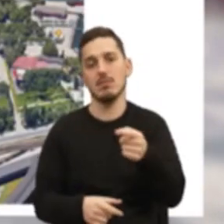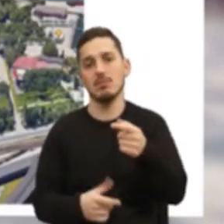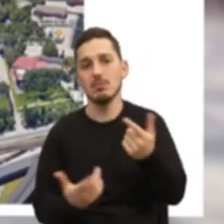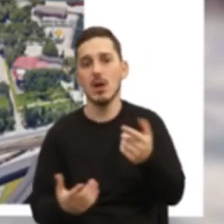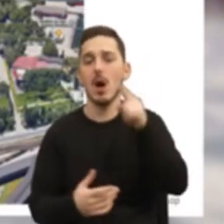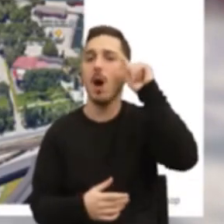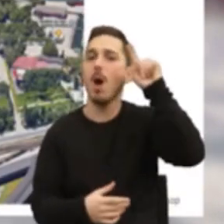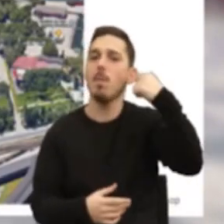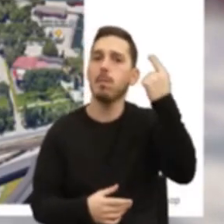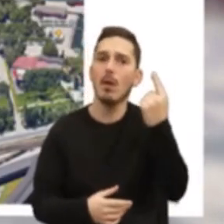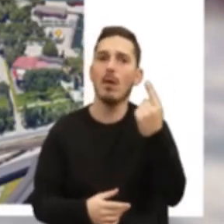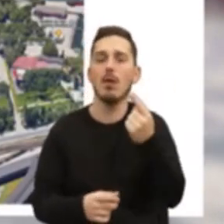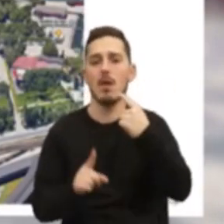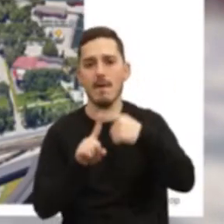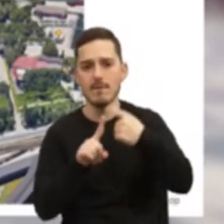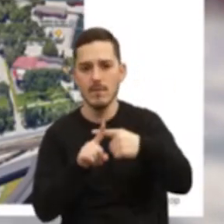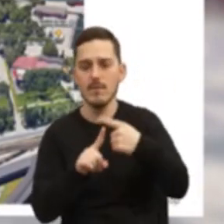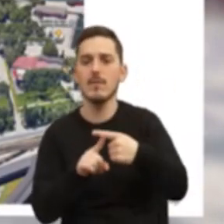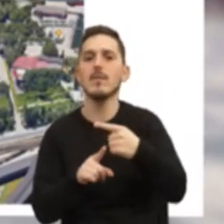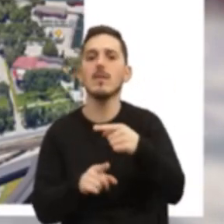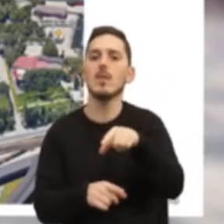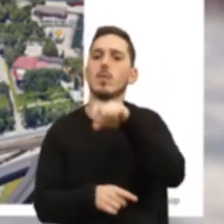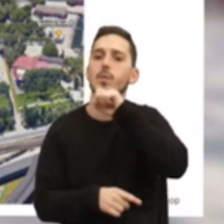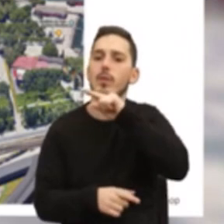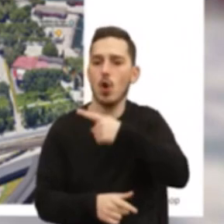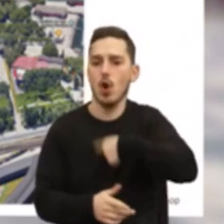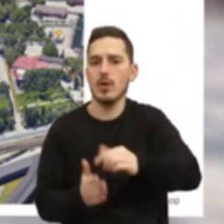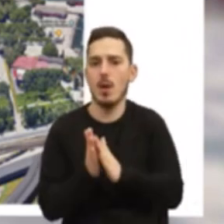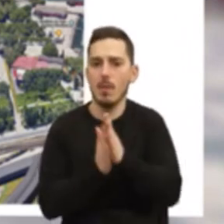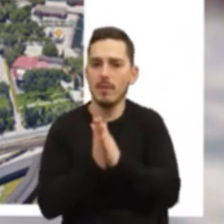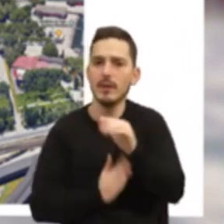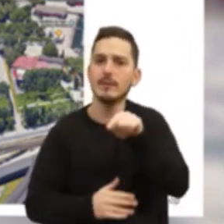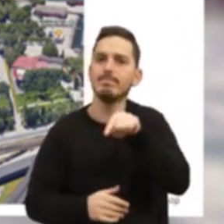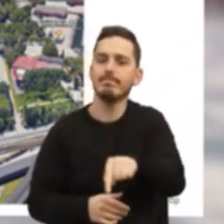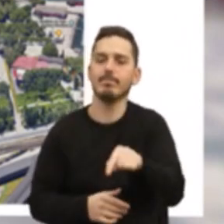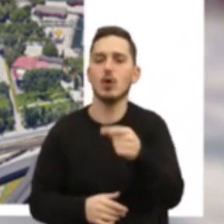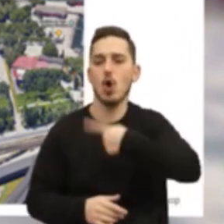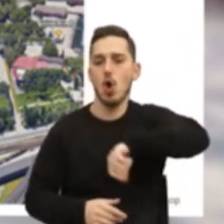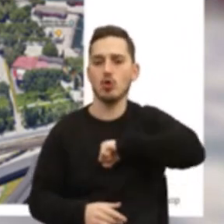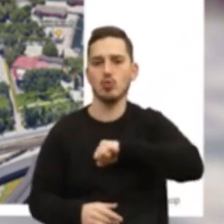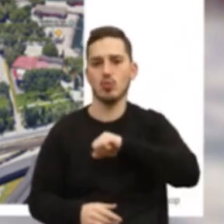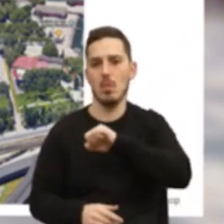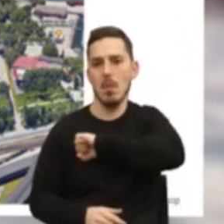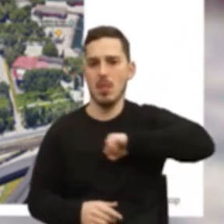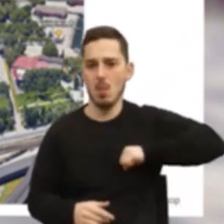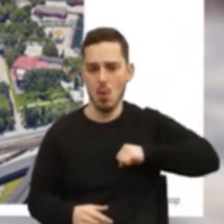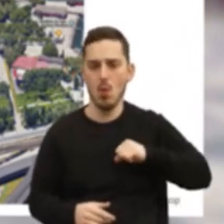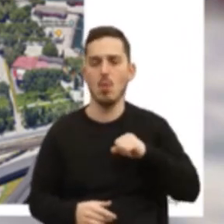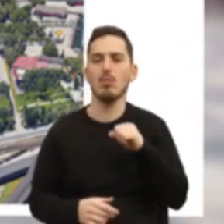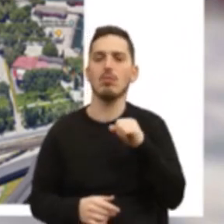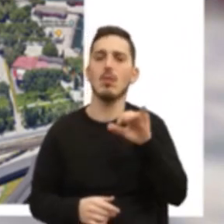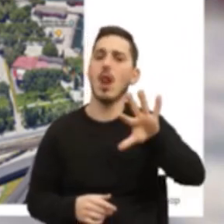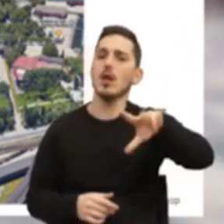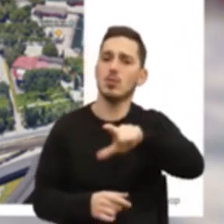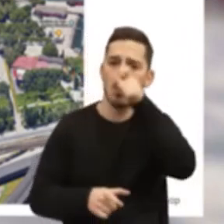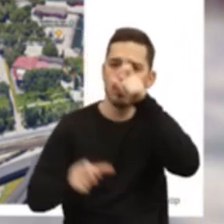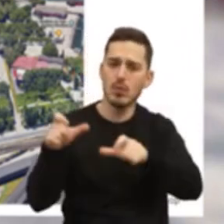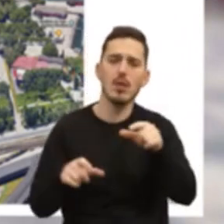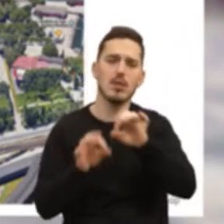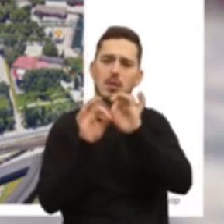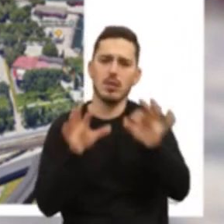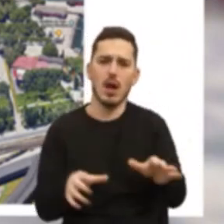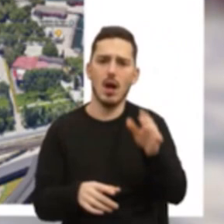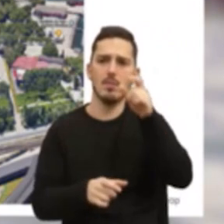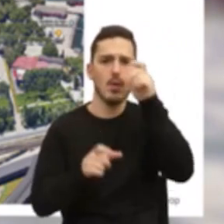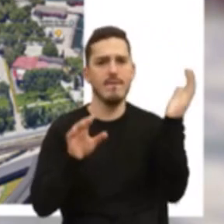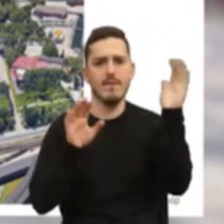benéfico que pudéssemos usufruir deste nosso património, tanto para os lisboetas como para os visitantes.